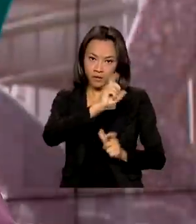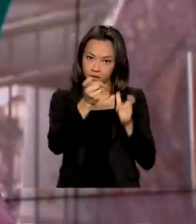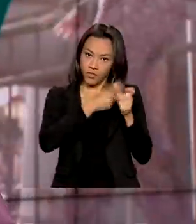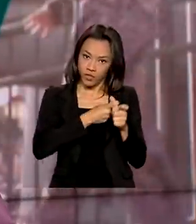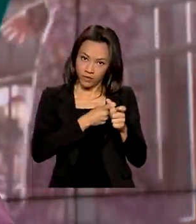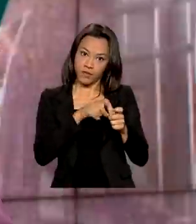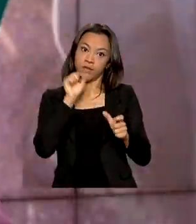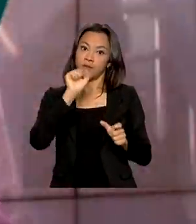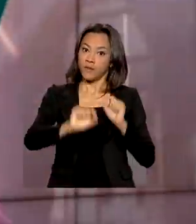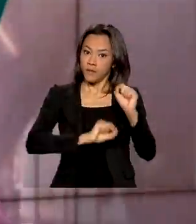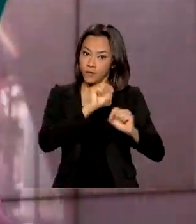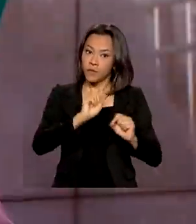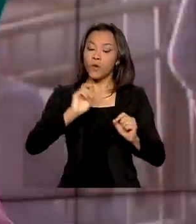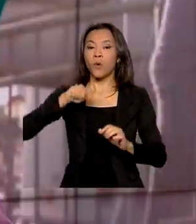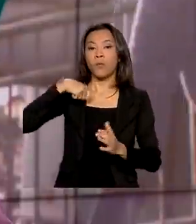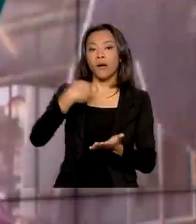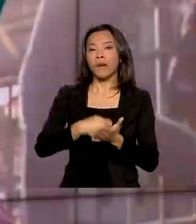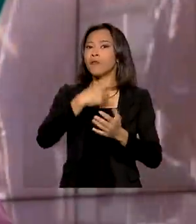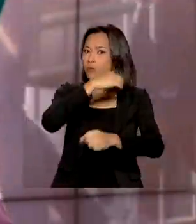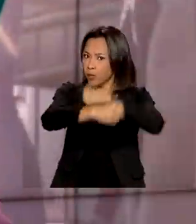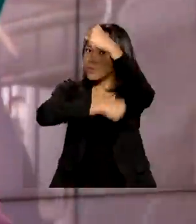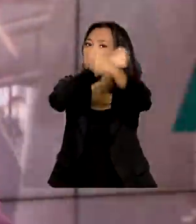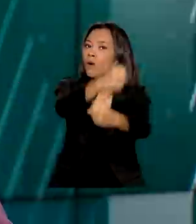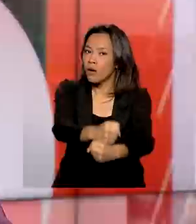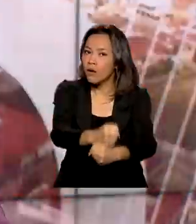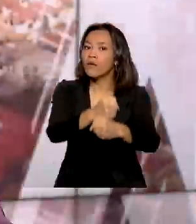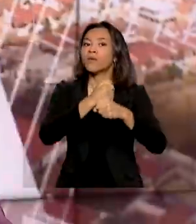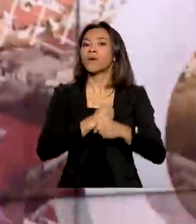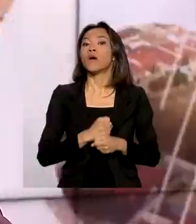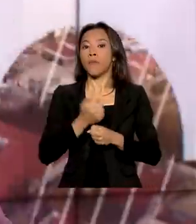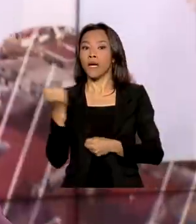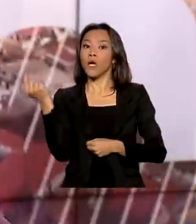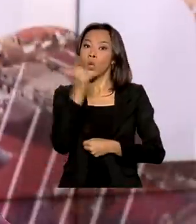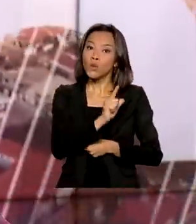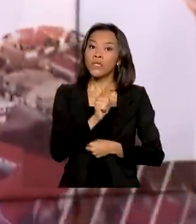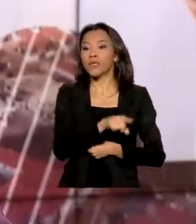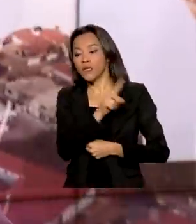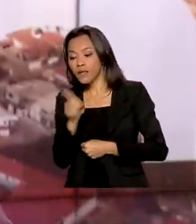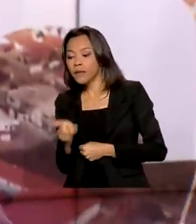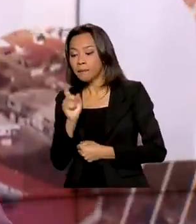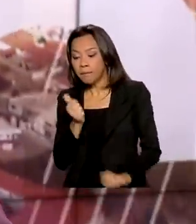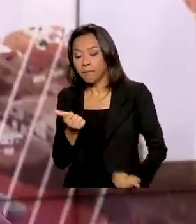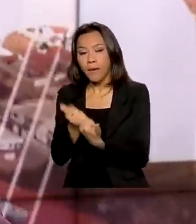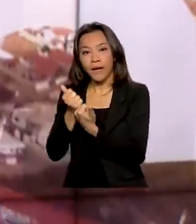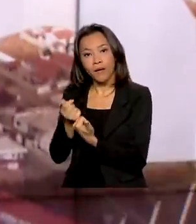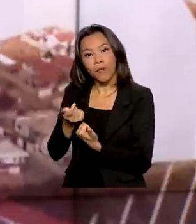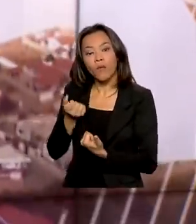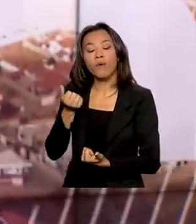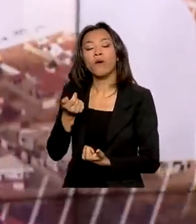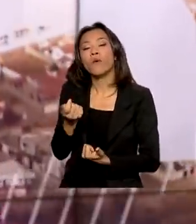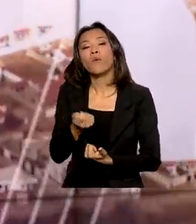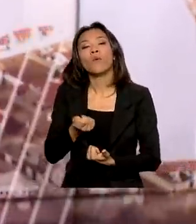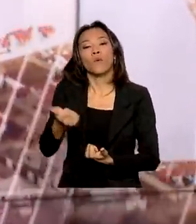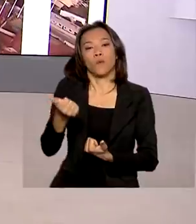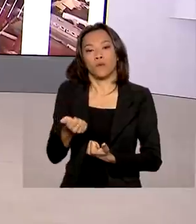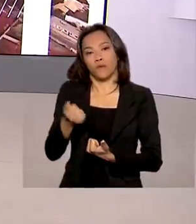do pagamento das dívidas da União no ano que vem para viabilizar o pagamento do Auxílio Brasil no valor de R$